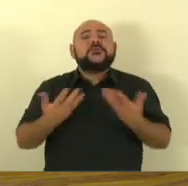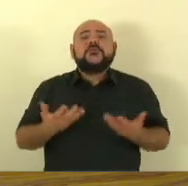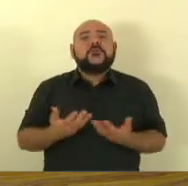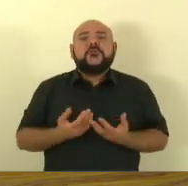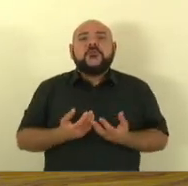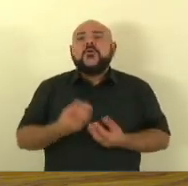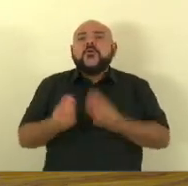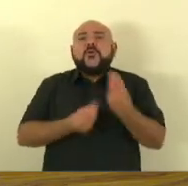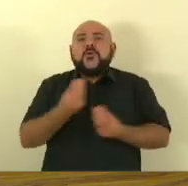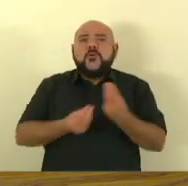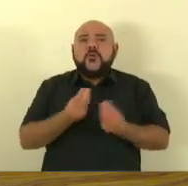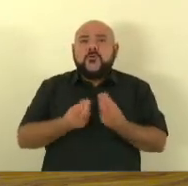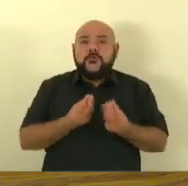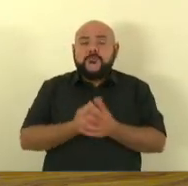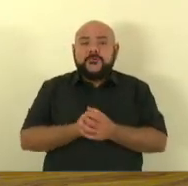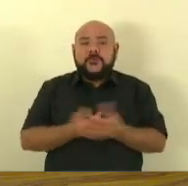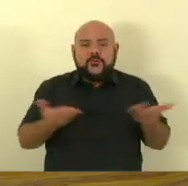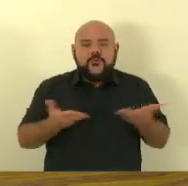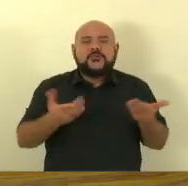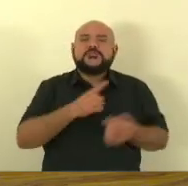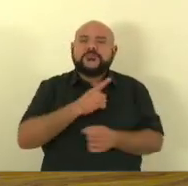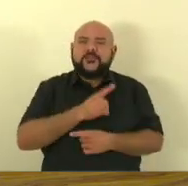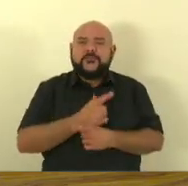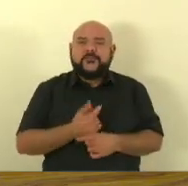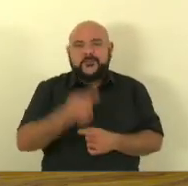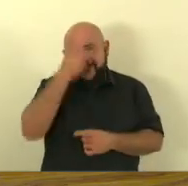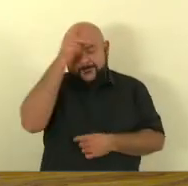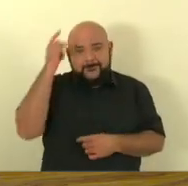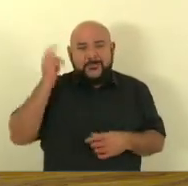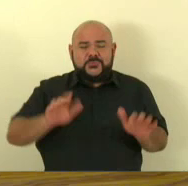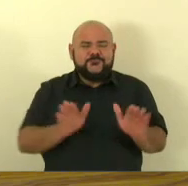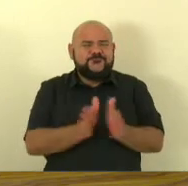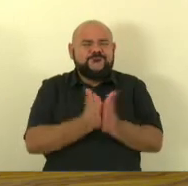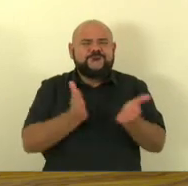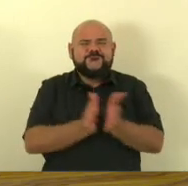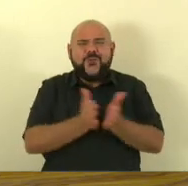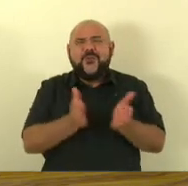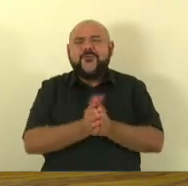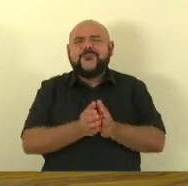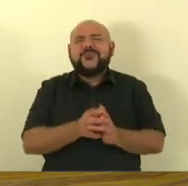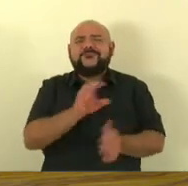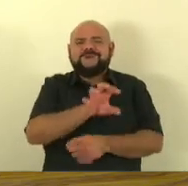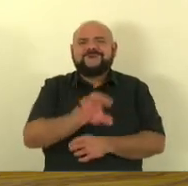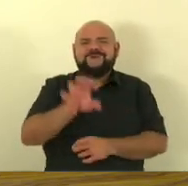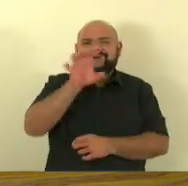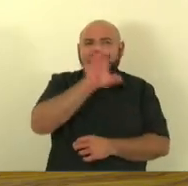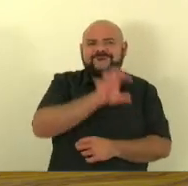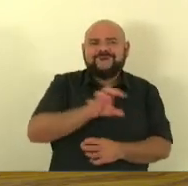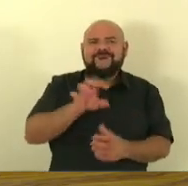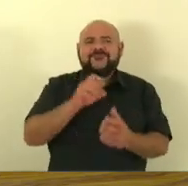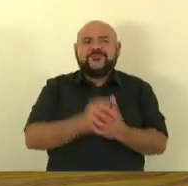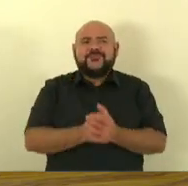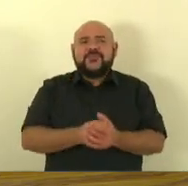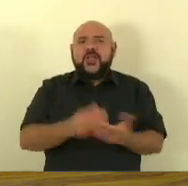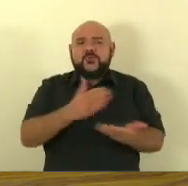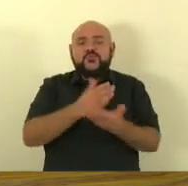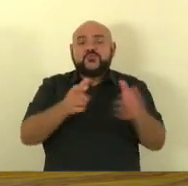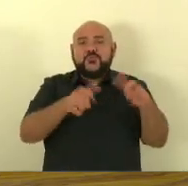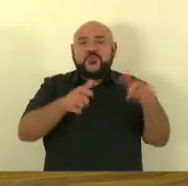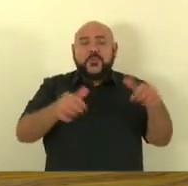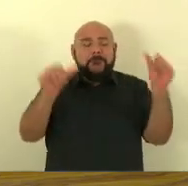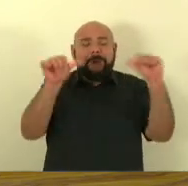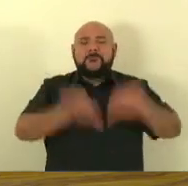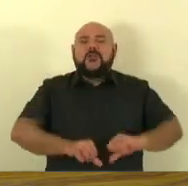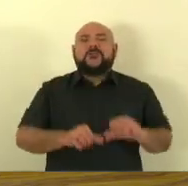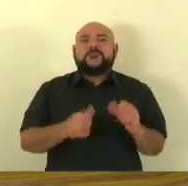manter pessoas que estão na miséria hoje em estados e regiões menos desenvolvidas do país se perpetuando